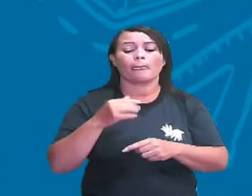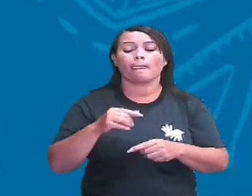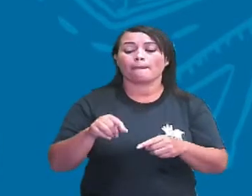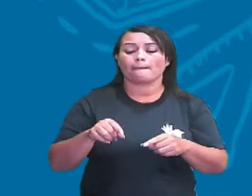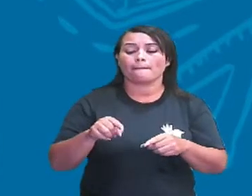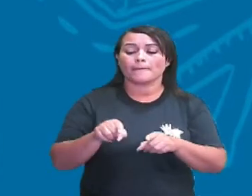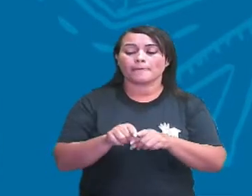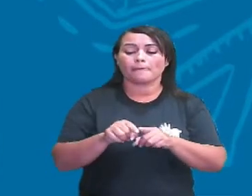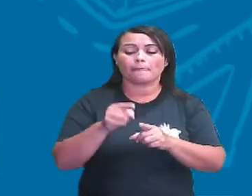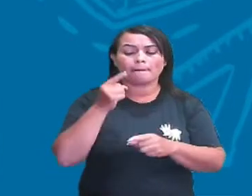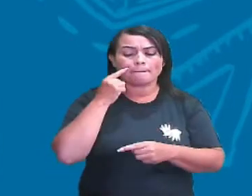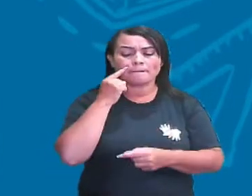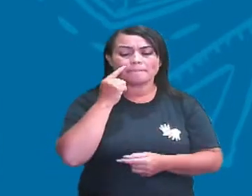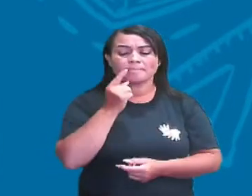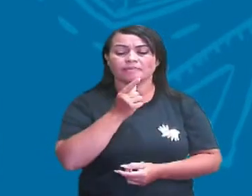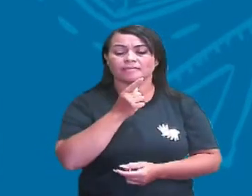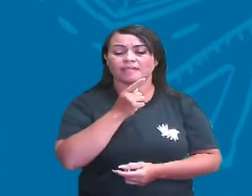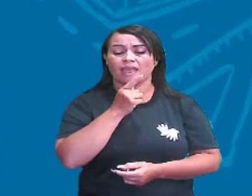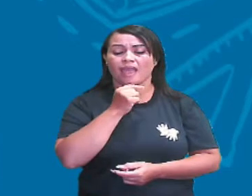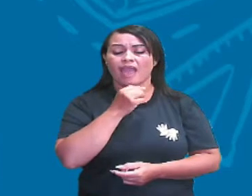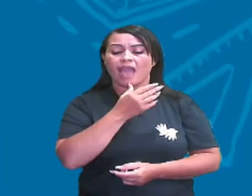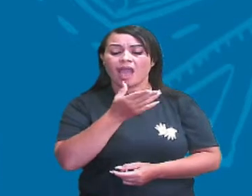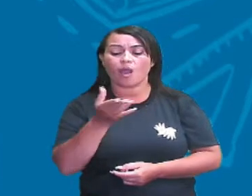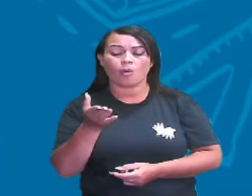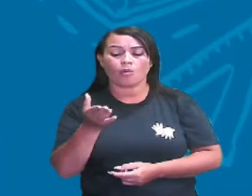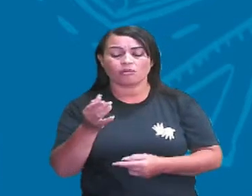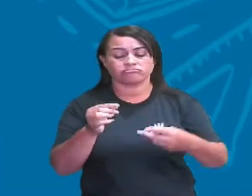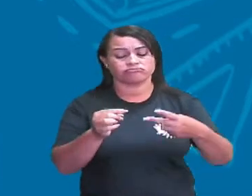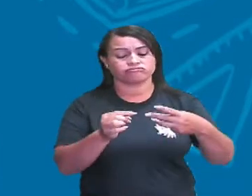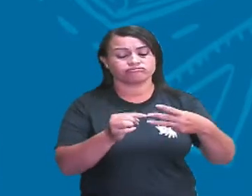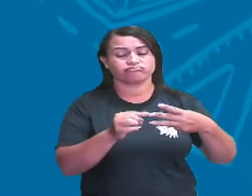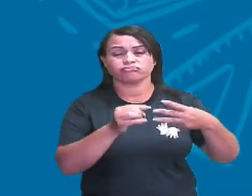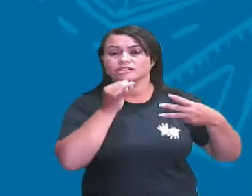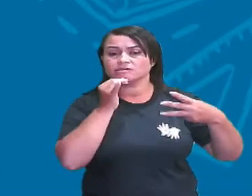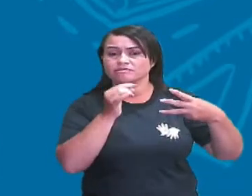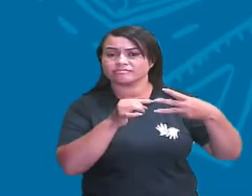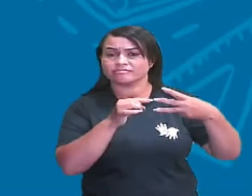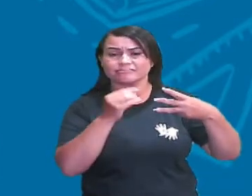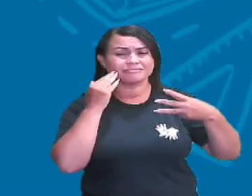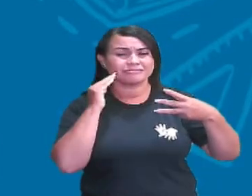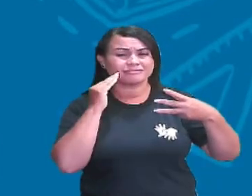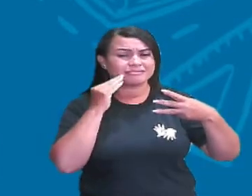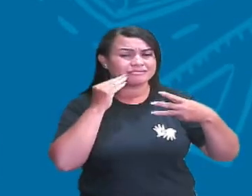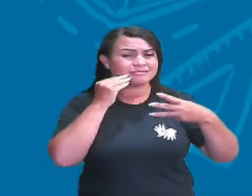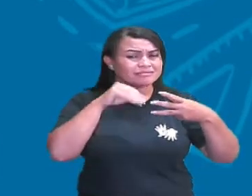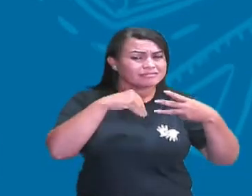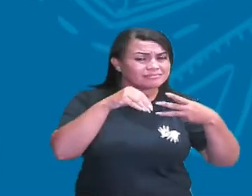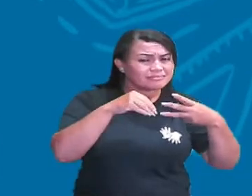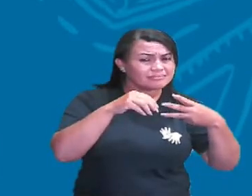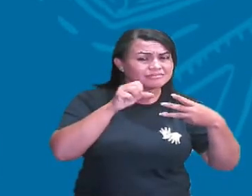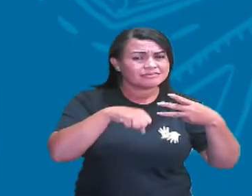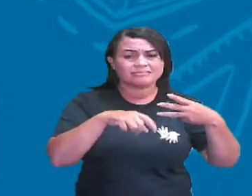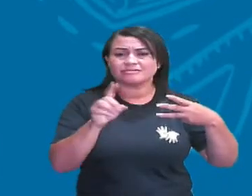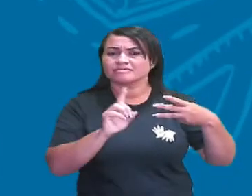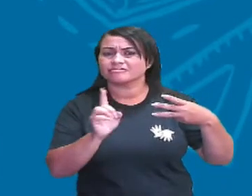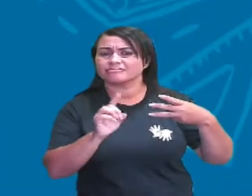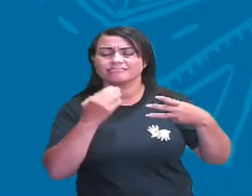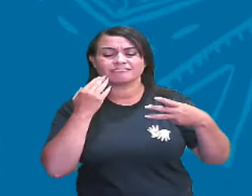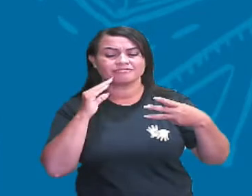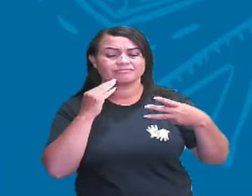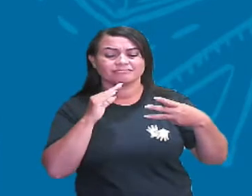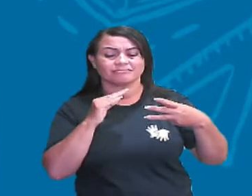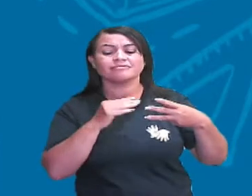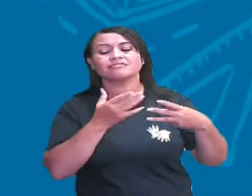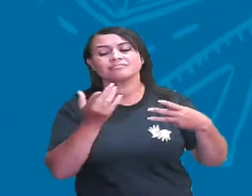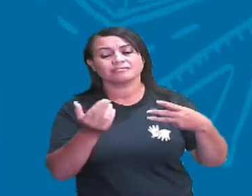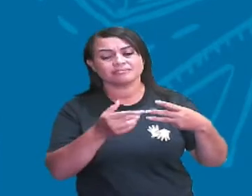Mas já aqui, ó, essa água, você não pode saber se essa água está misturada com sais ou não, com sal dissolvida nela ou não. É